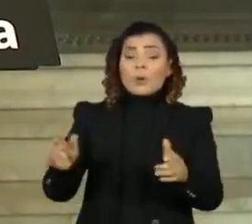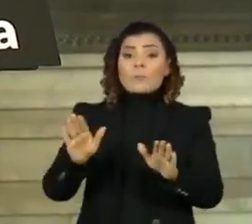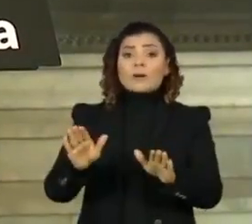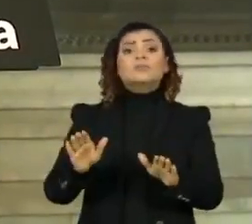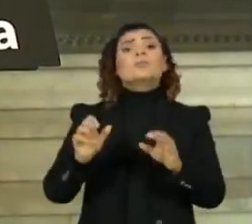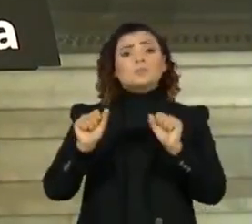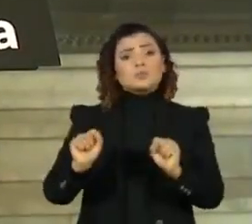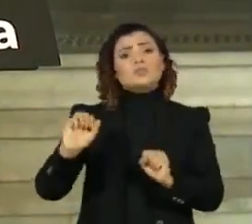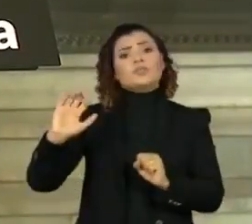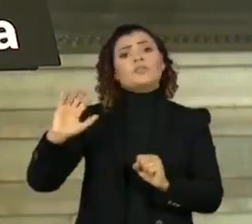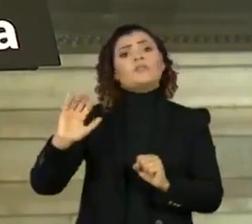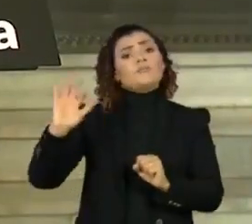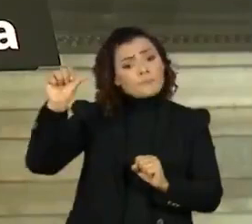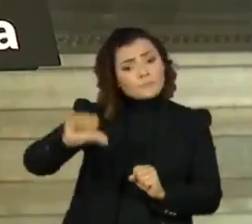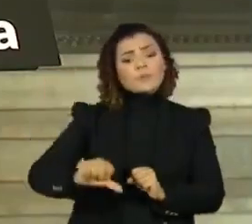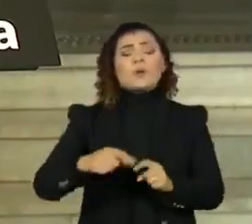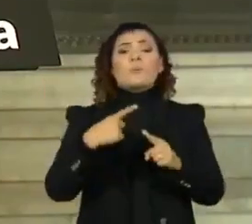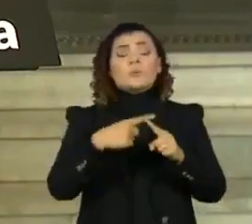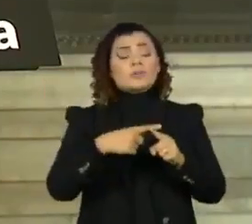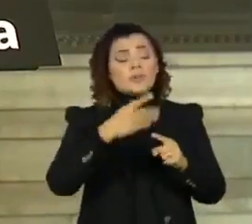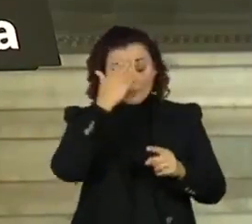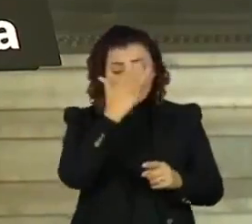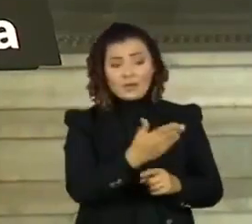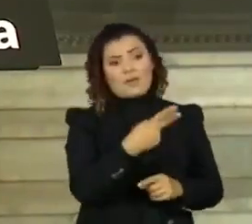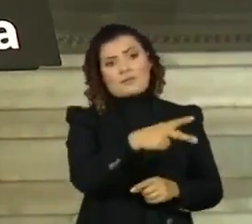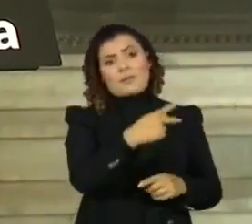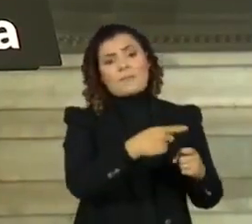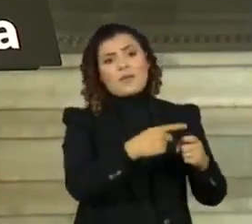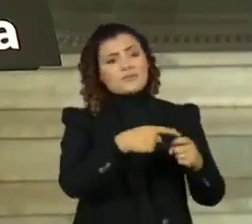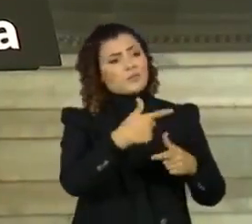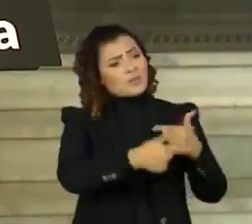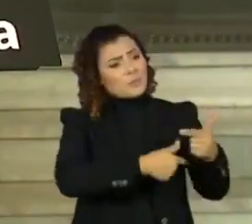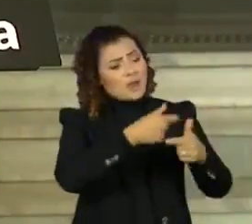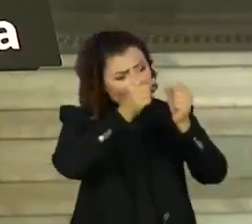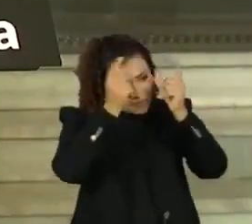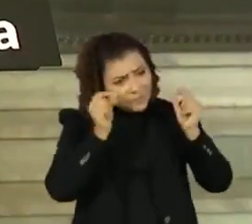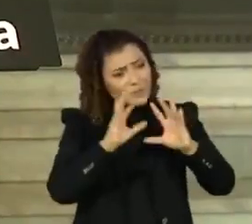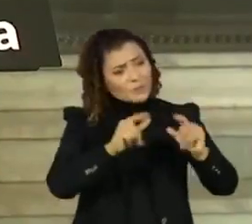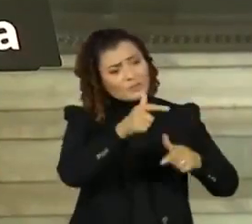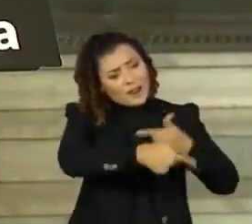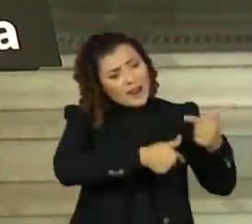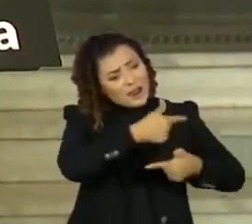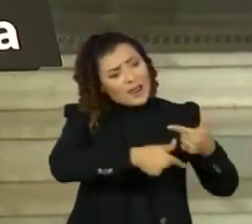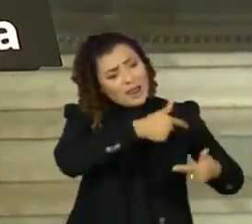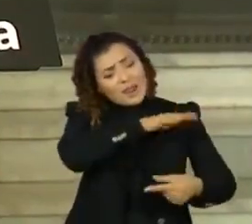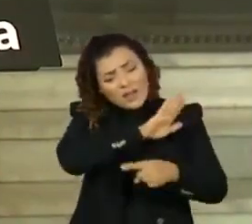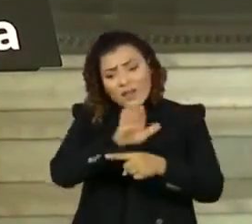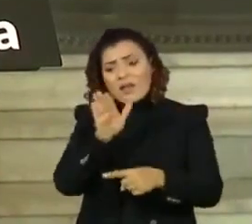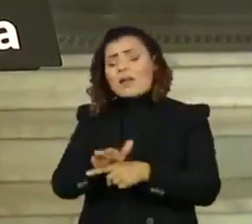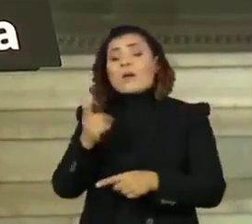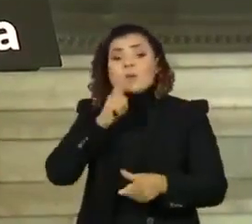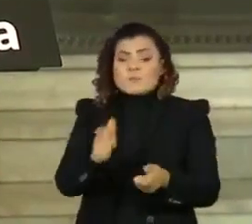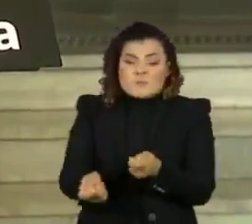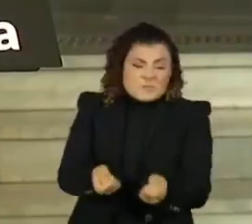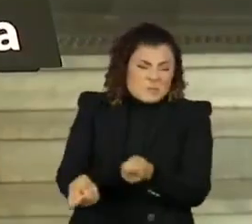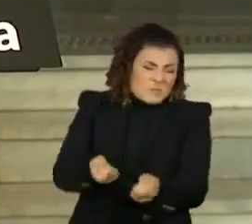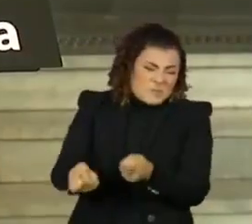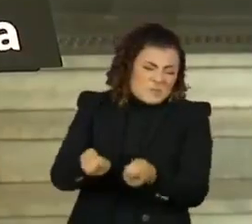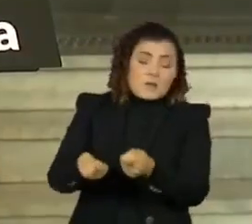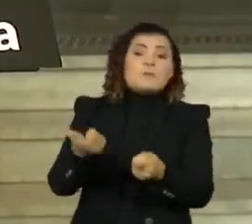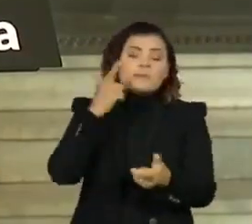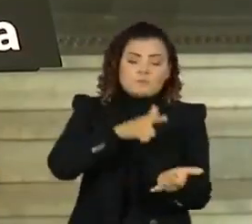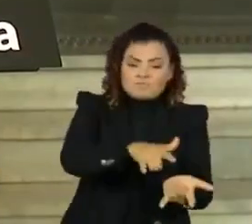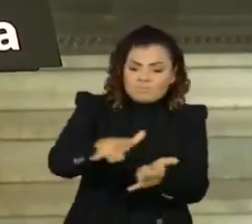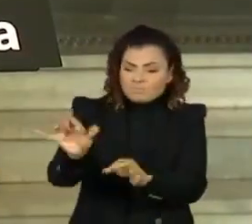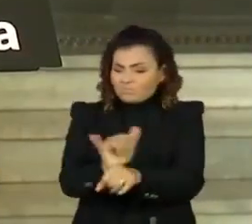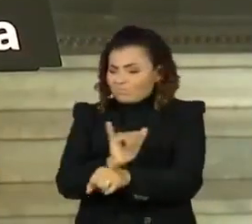graças ao aumento do número de leitos que foram estabelecidos pelo governo do estado de São Paulo, que praticamente triplicou o número de leitos.